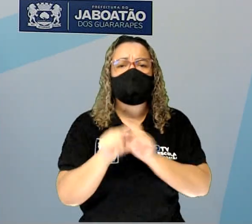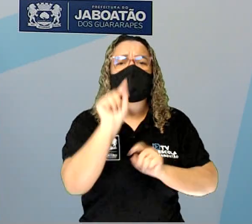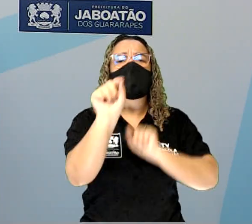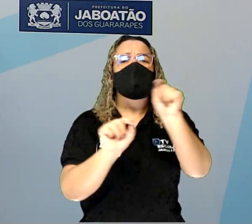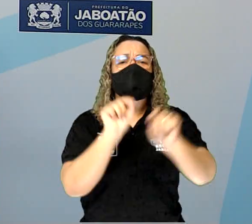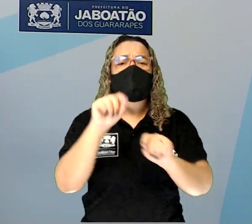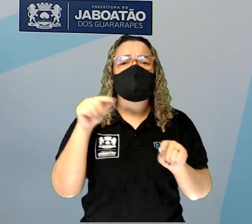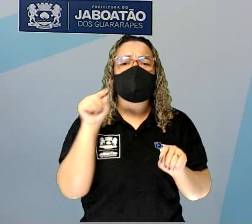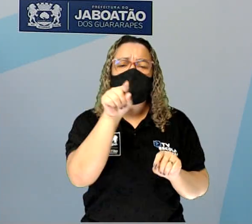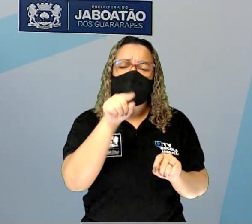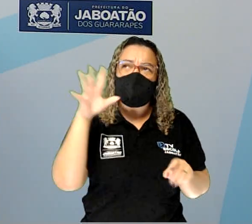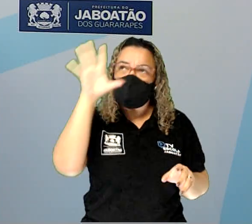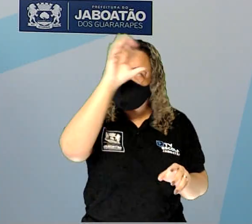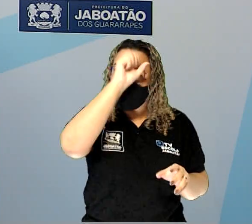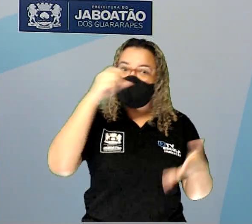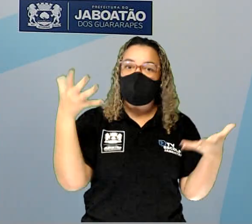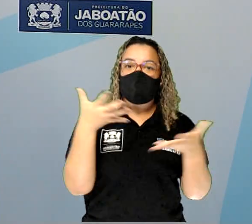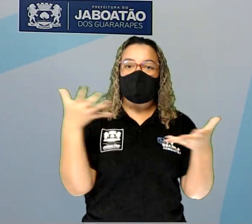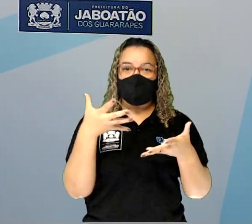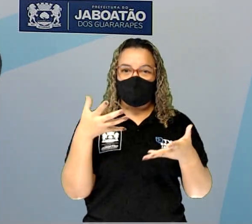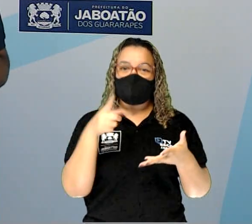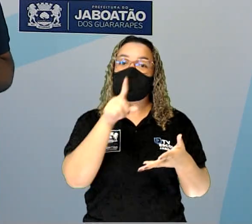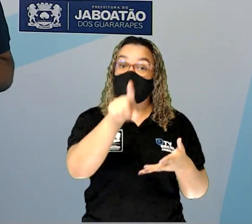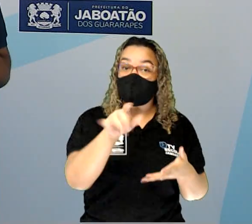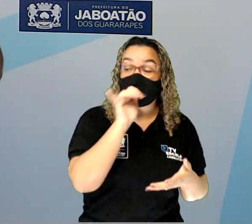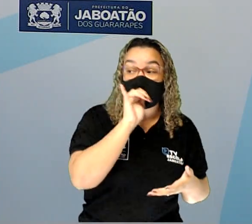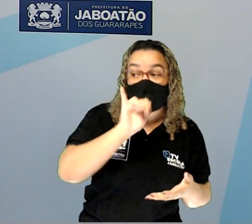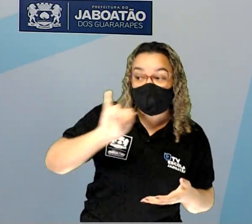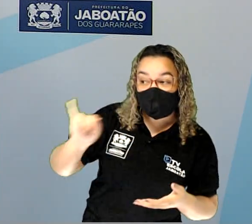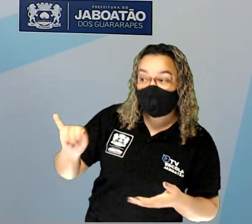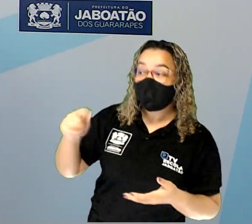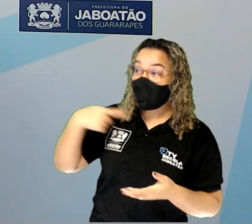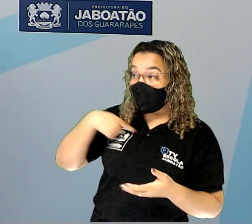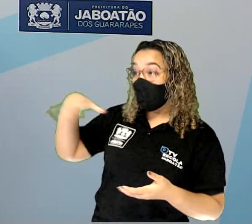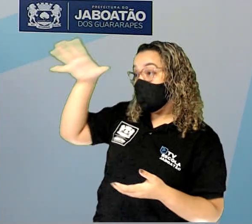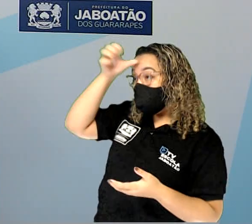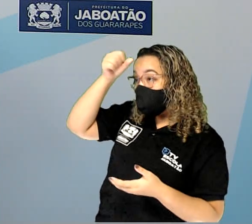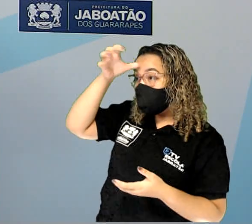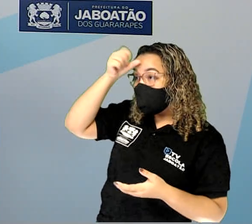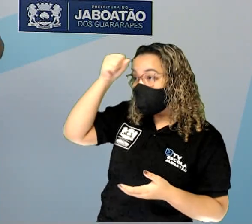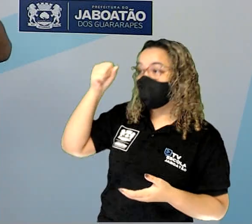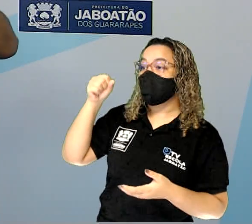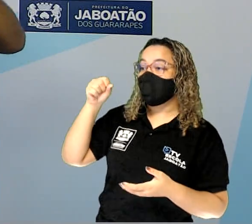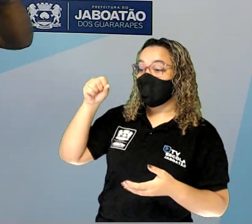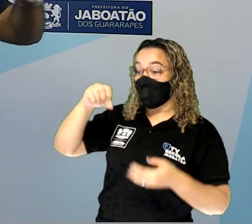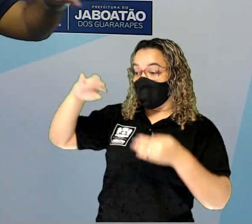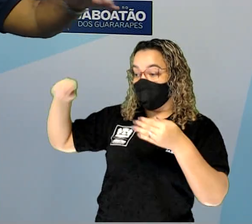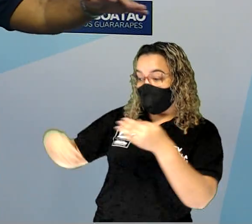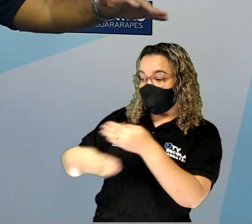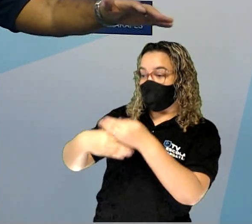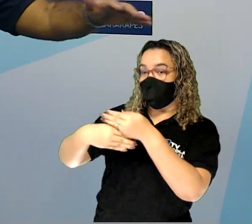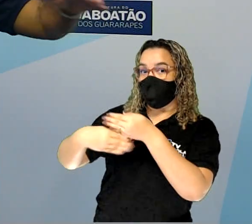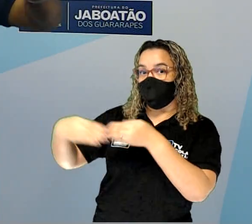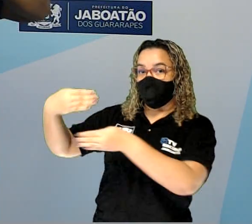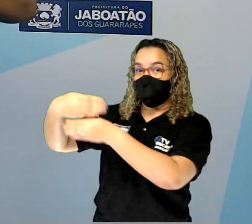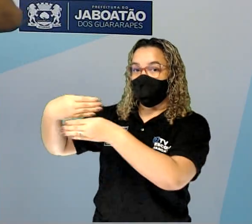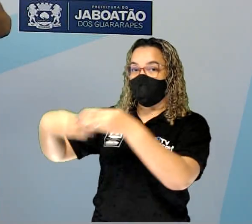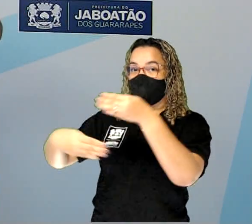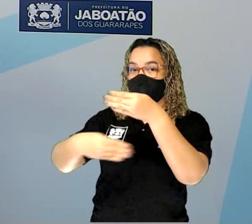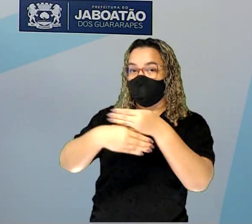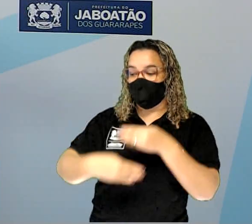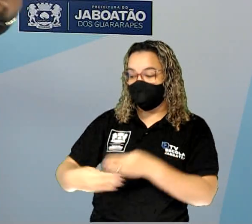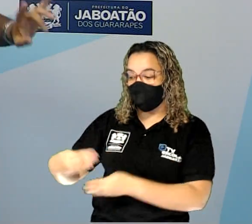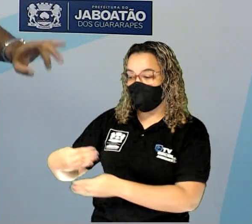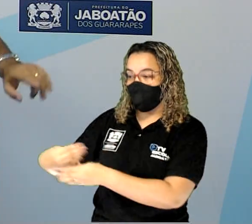aprendeu na aula de geografia hoje, você vai dizer assim, olha, eu aprendi que quem faz as placas tectônicas se